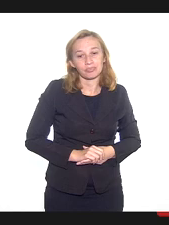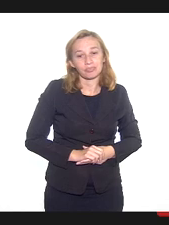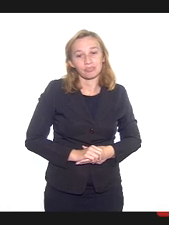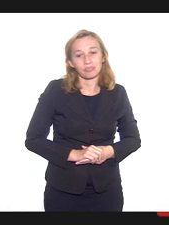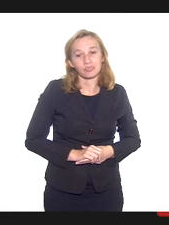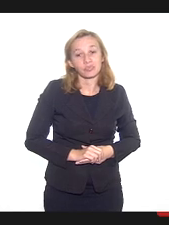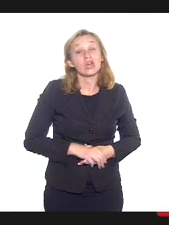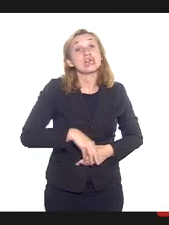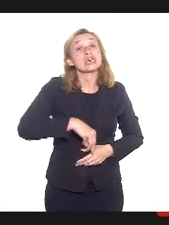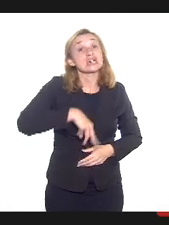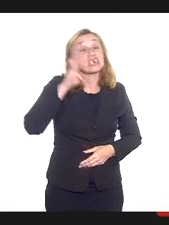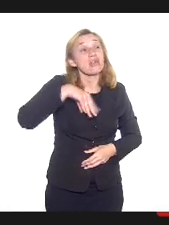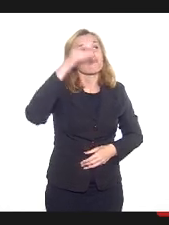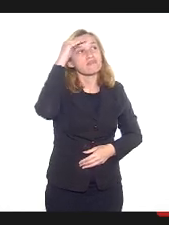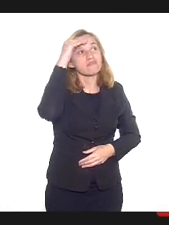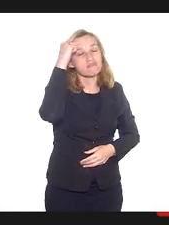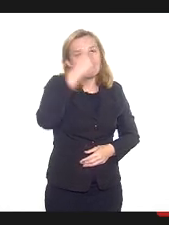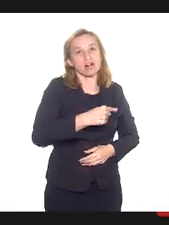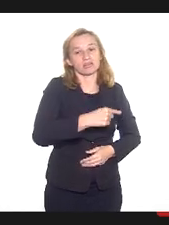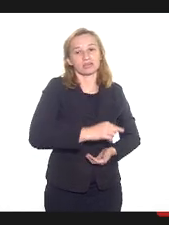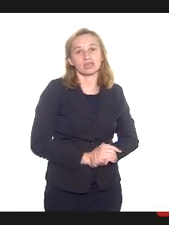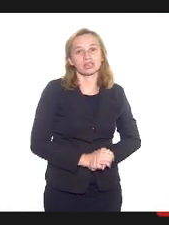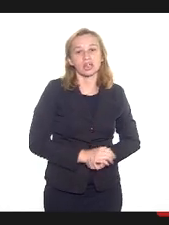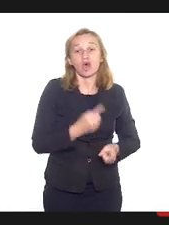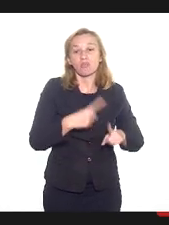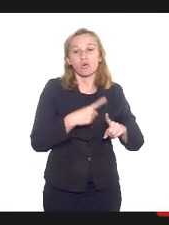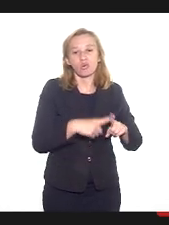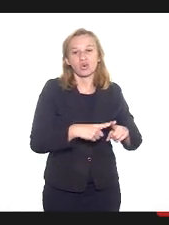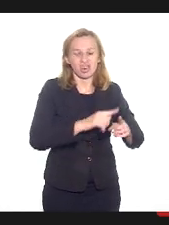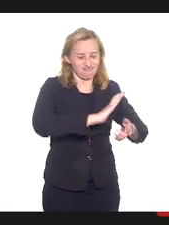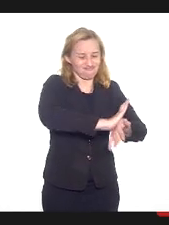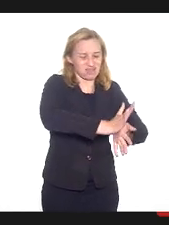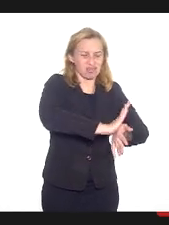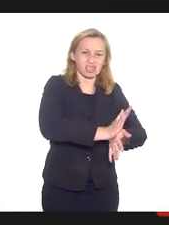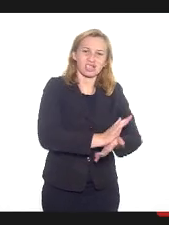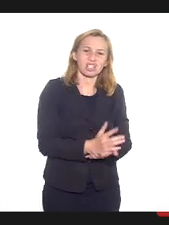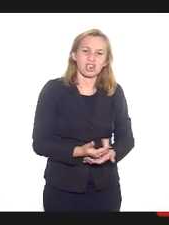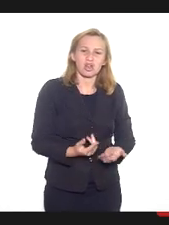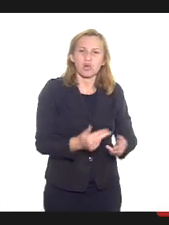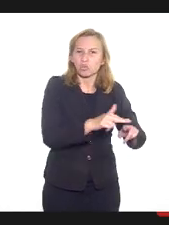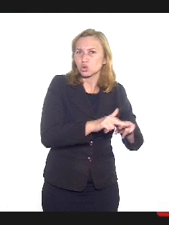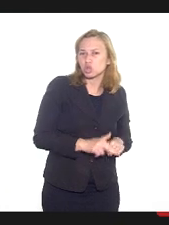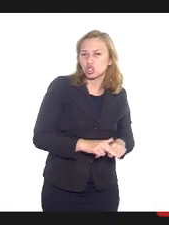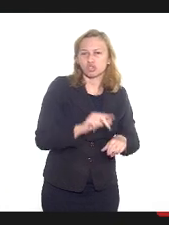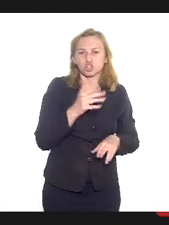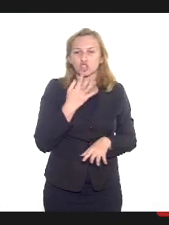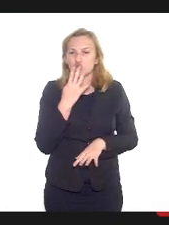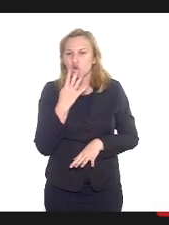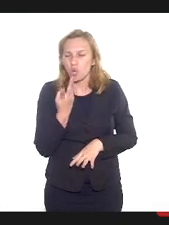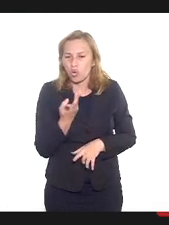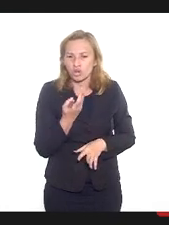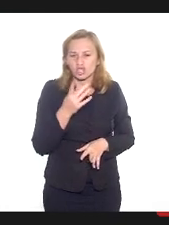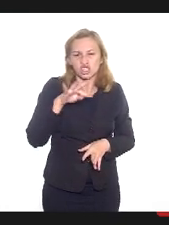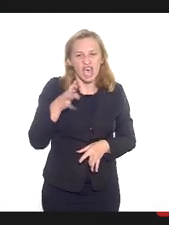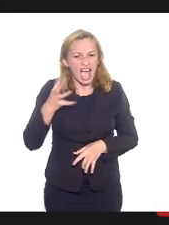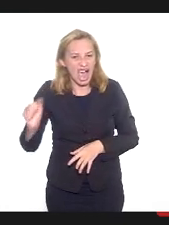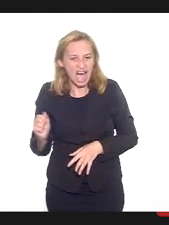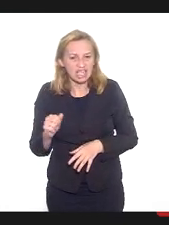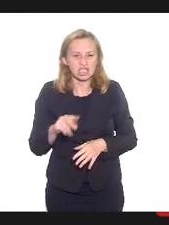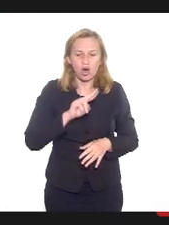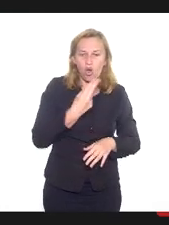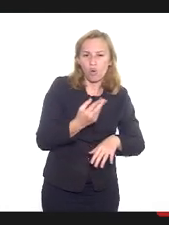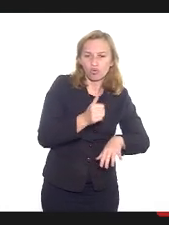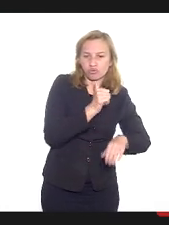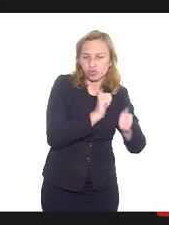Tem que ir em cima de quem manda, porque discriminar por questão de raça, por questão de time de futebol, por questão de qualquer